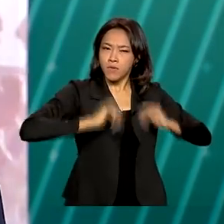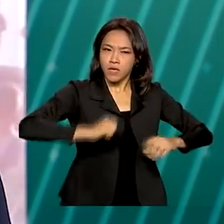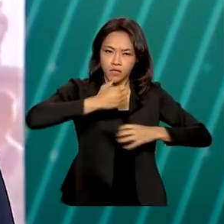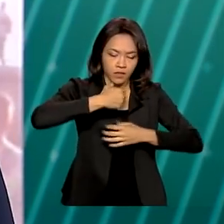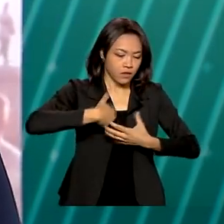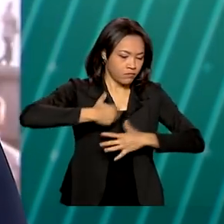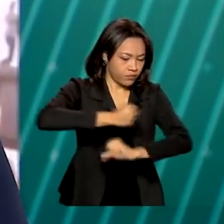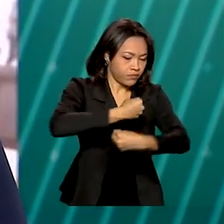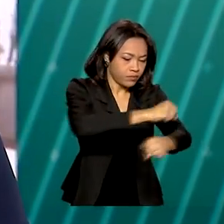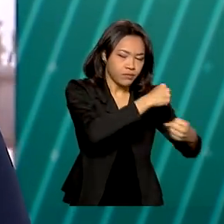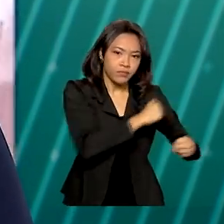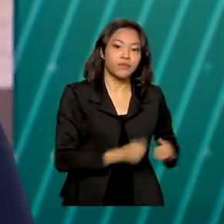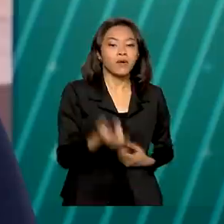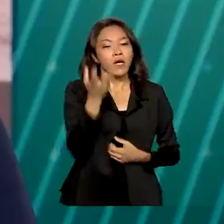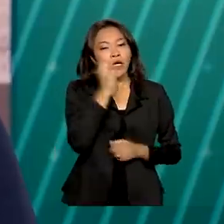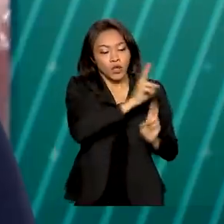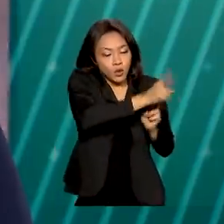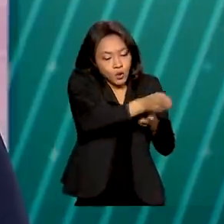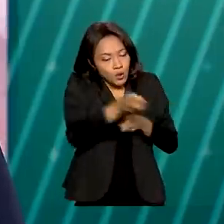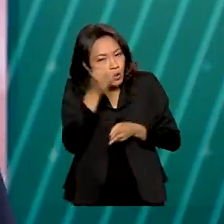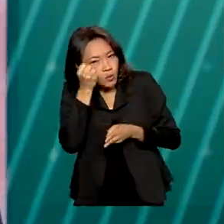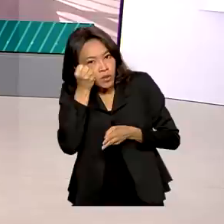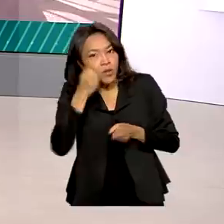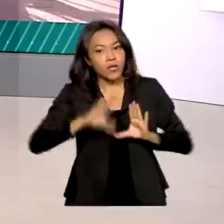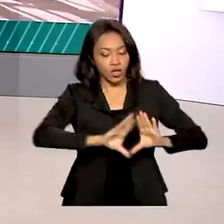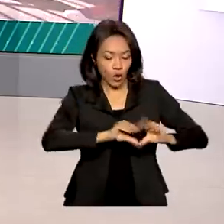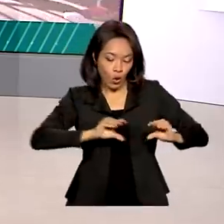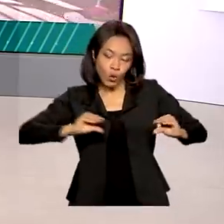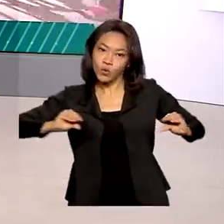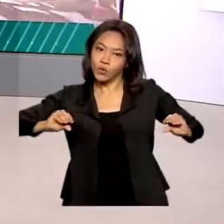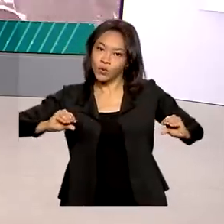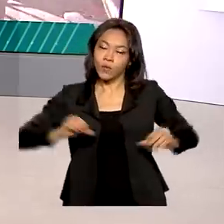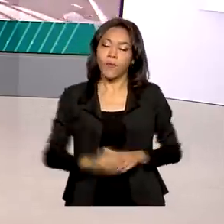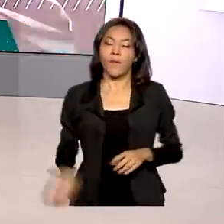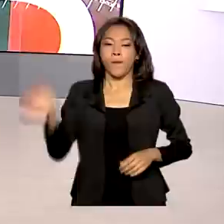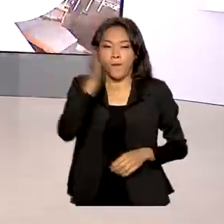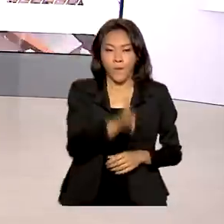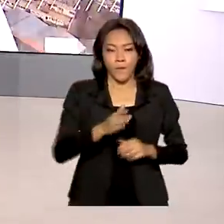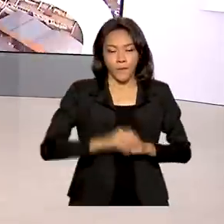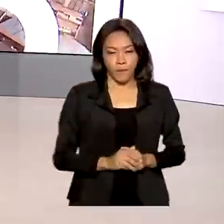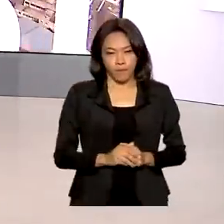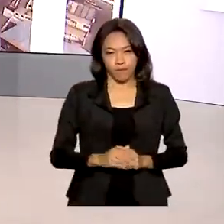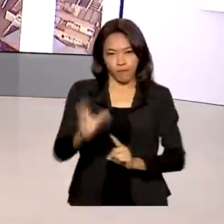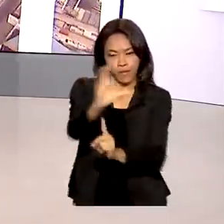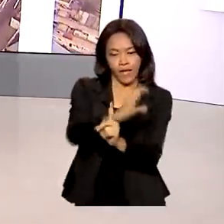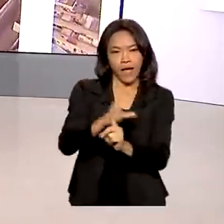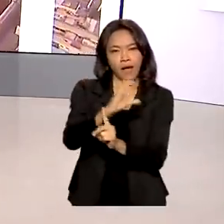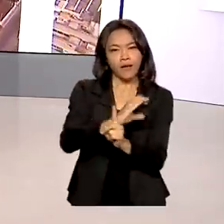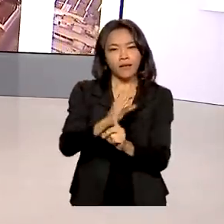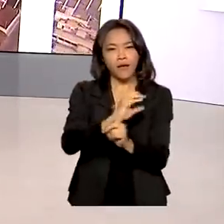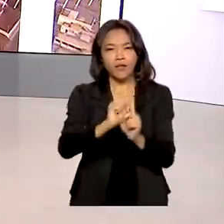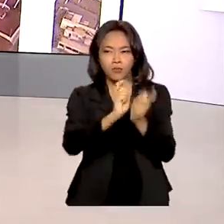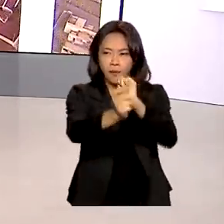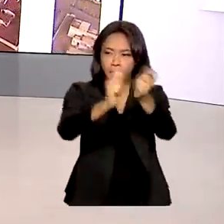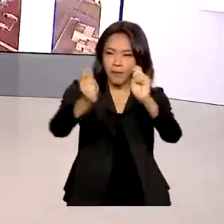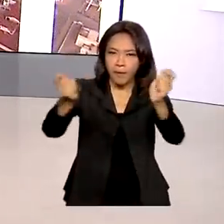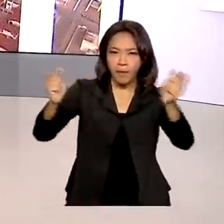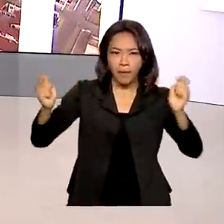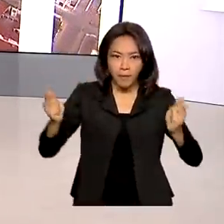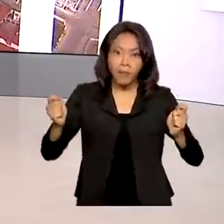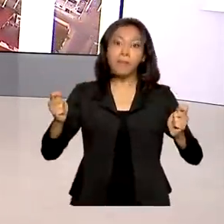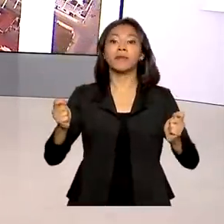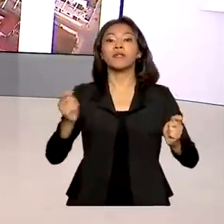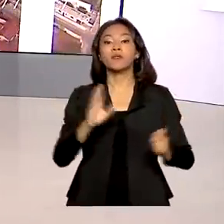das áreas urbanas, dormitório e colchões. O calendário de pagamento do abono salarial foi divulgado